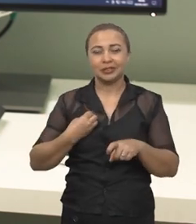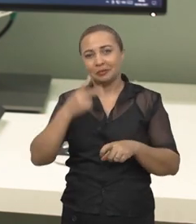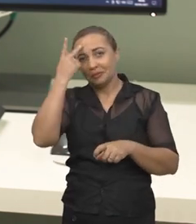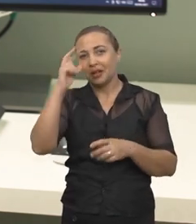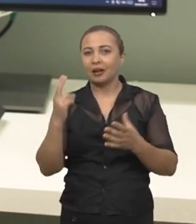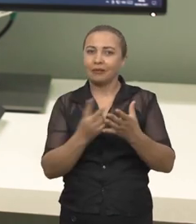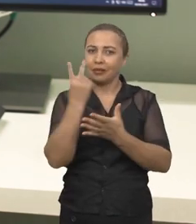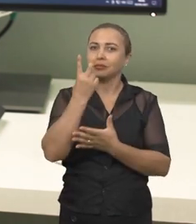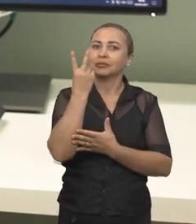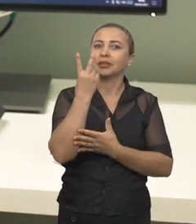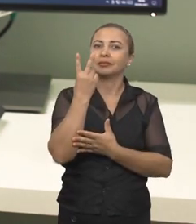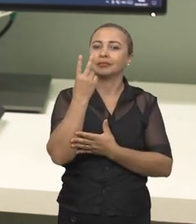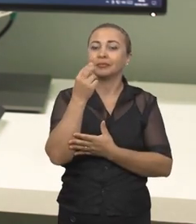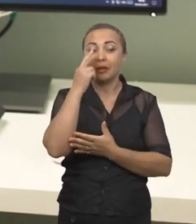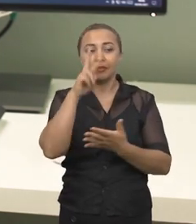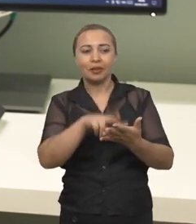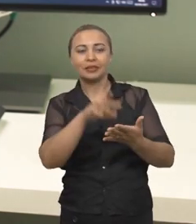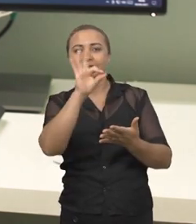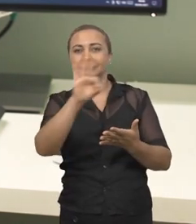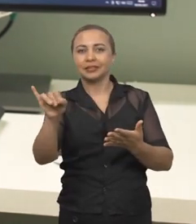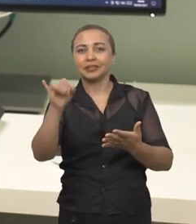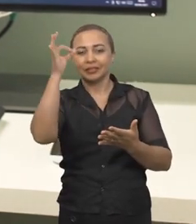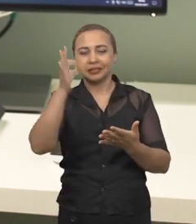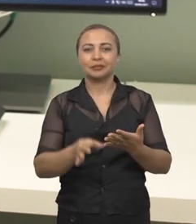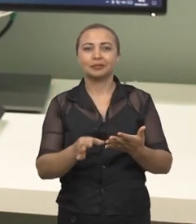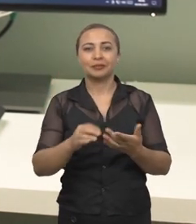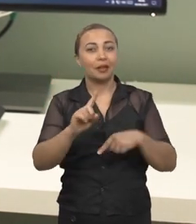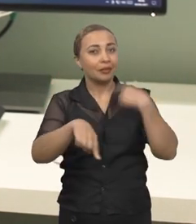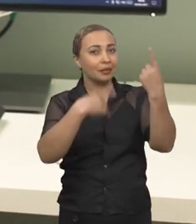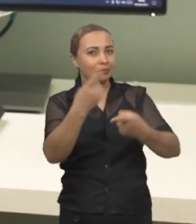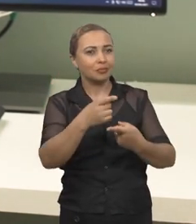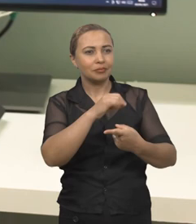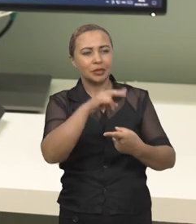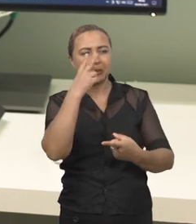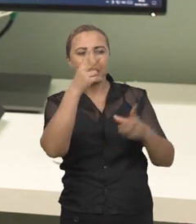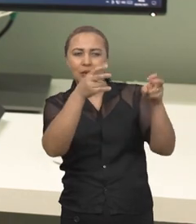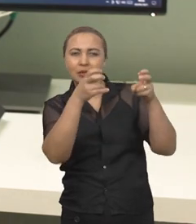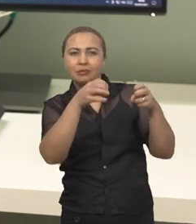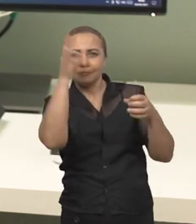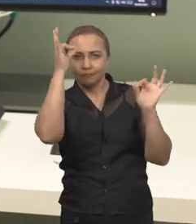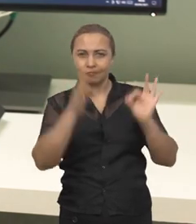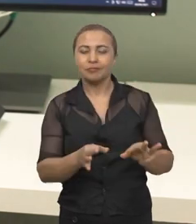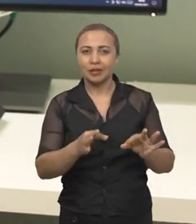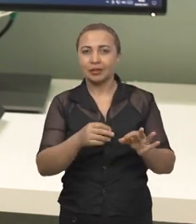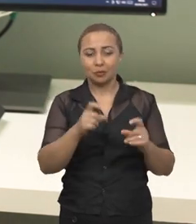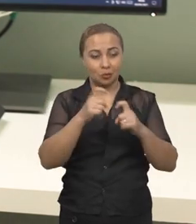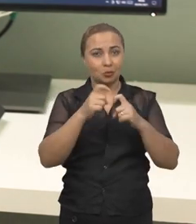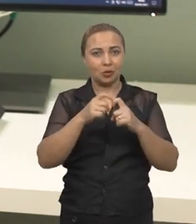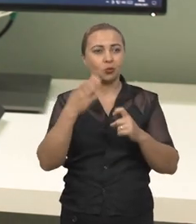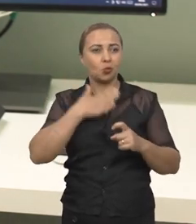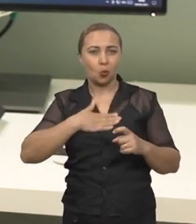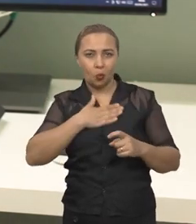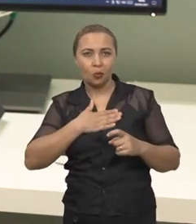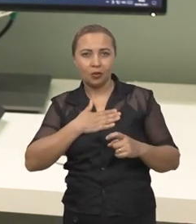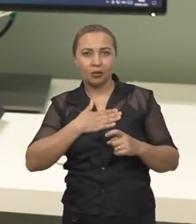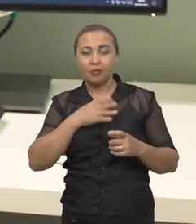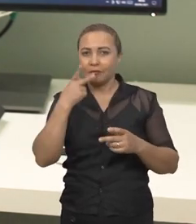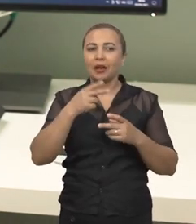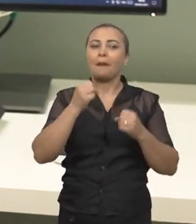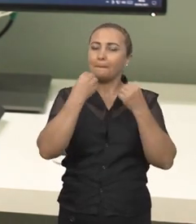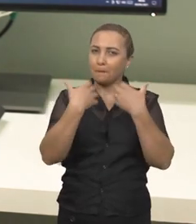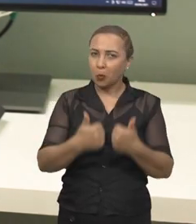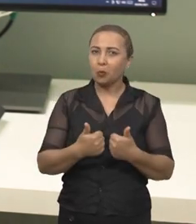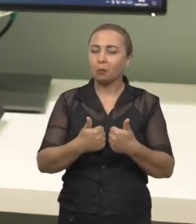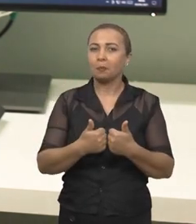validação tá então após esse procedimento de validação pelo especialista normalmente esse procedimento de